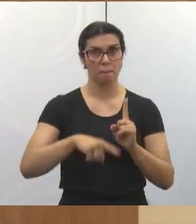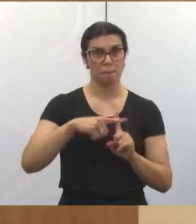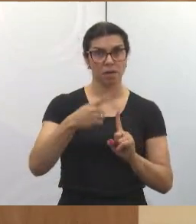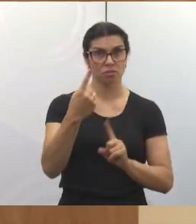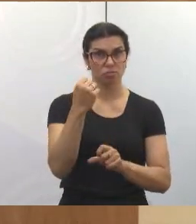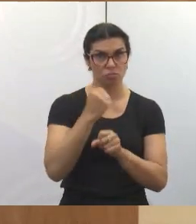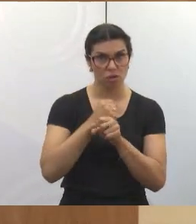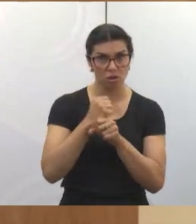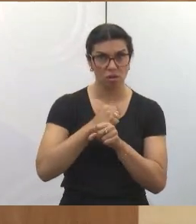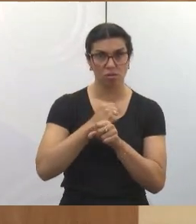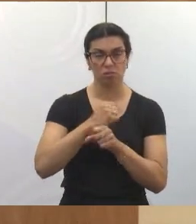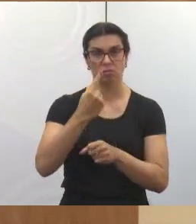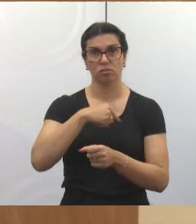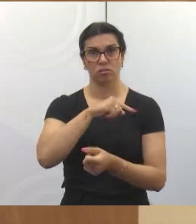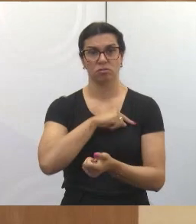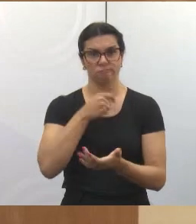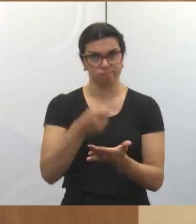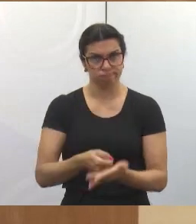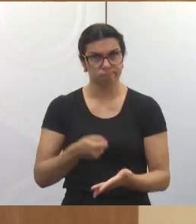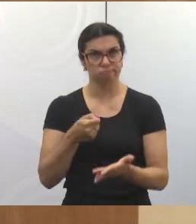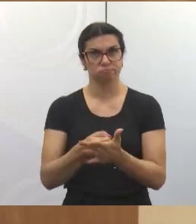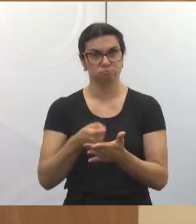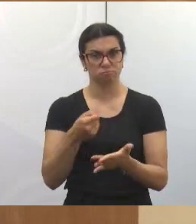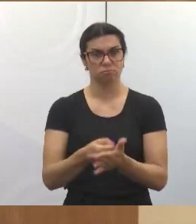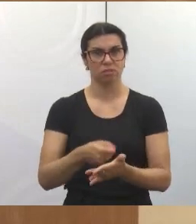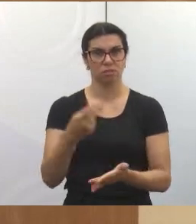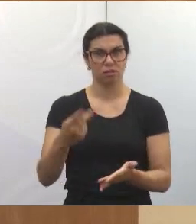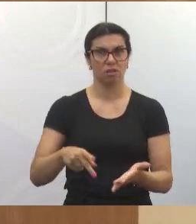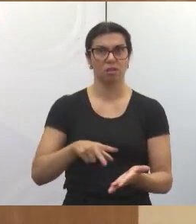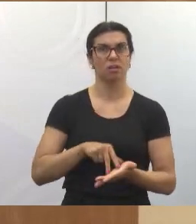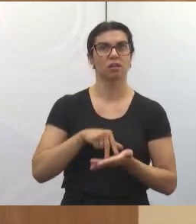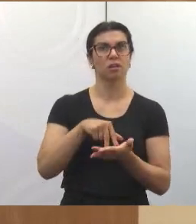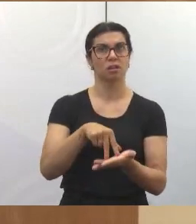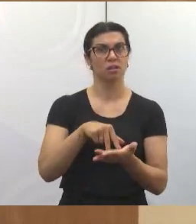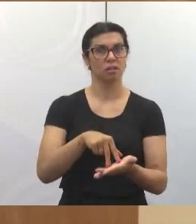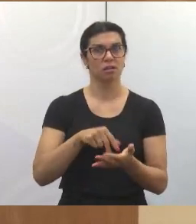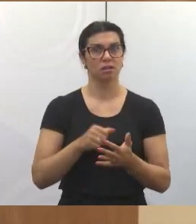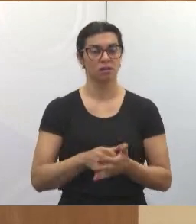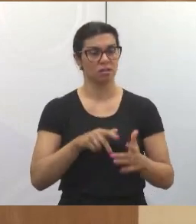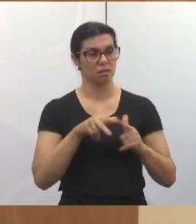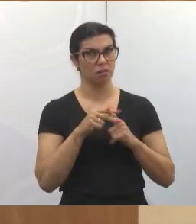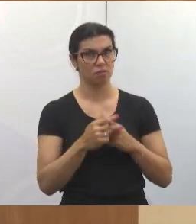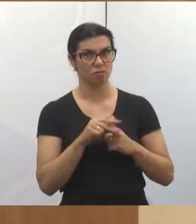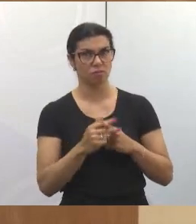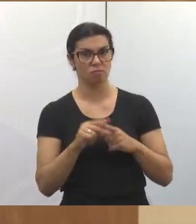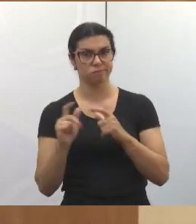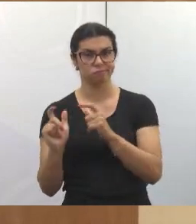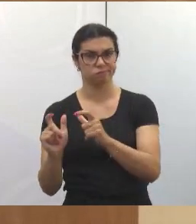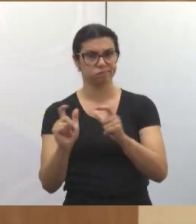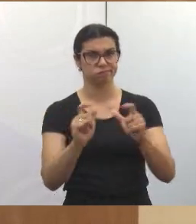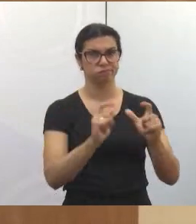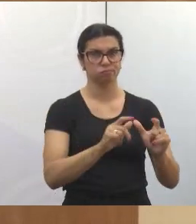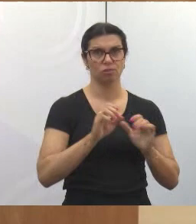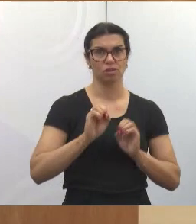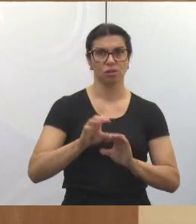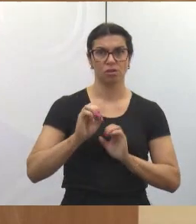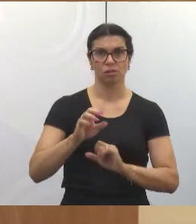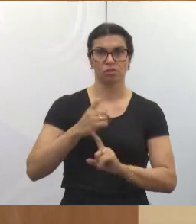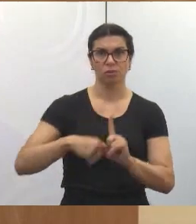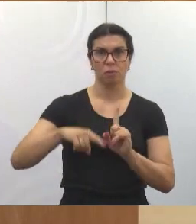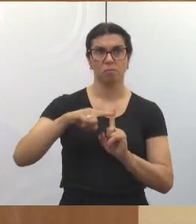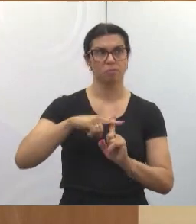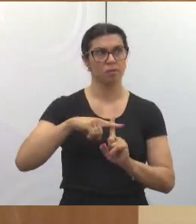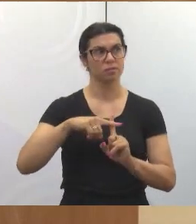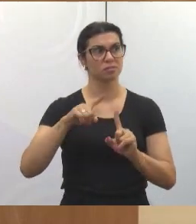que a gente vem cobrando aqui nessa tribuna que se faça a reforma do Educa Mais Centro, do Educa Mais Esperança, São João.